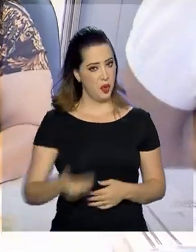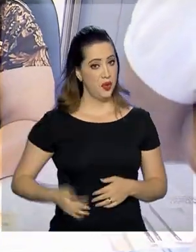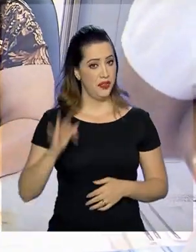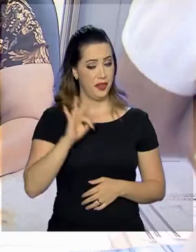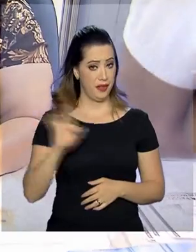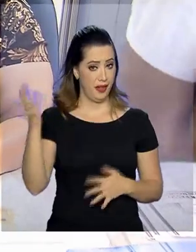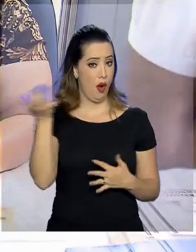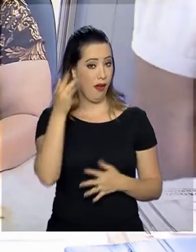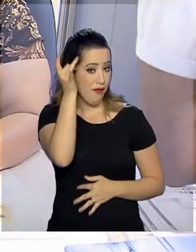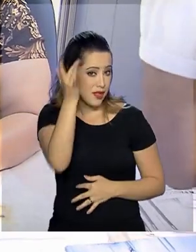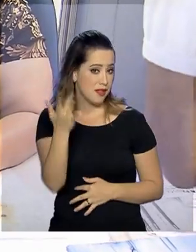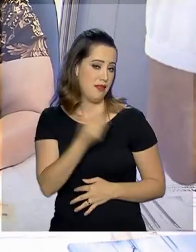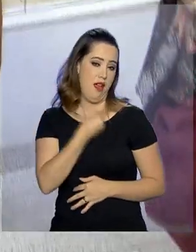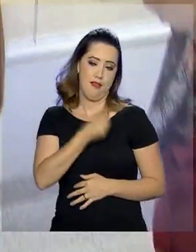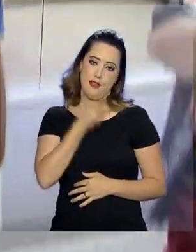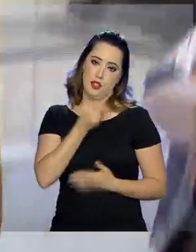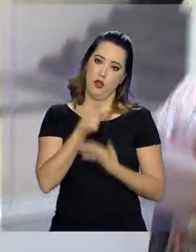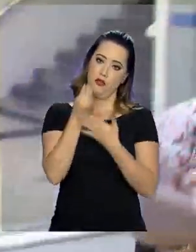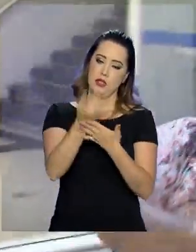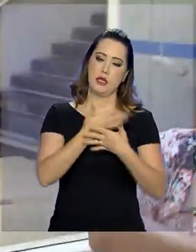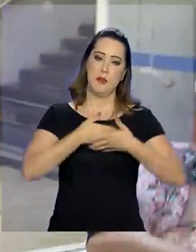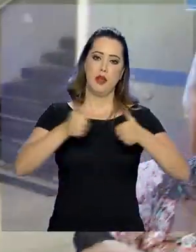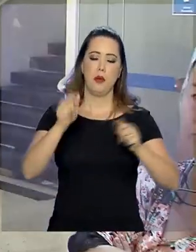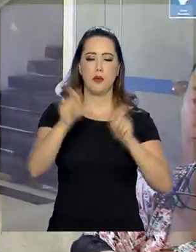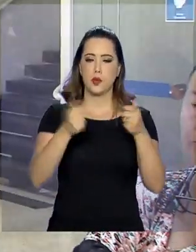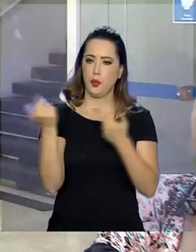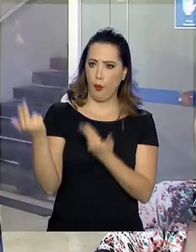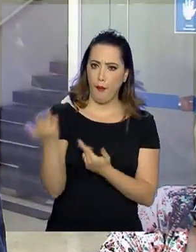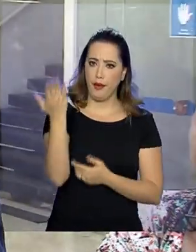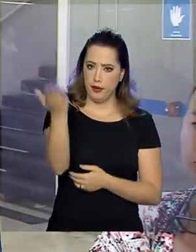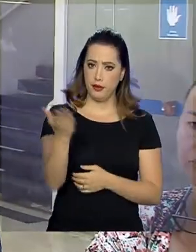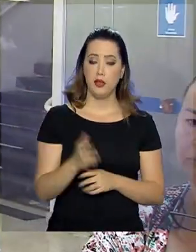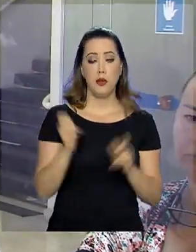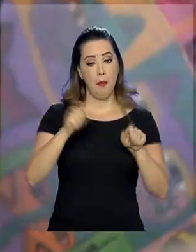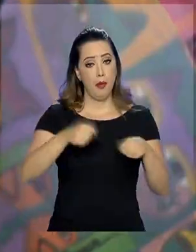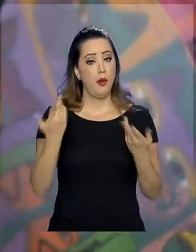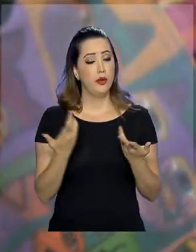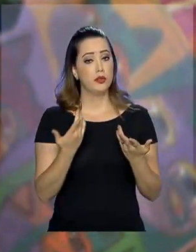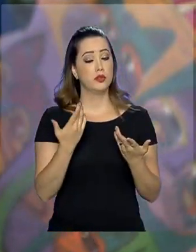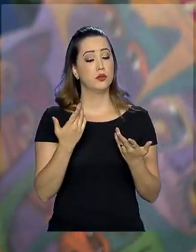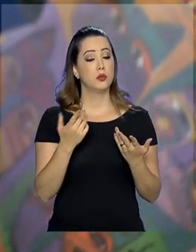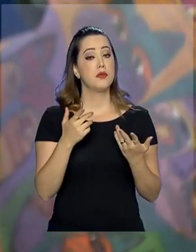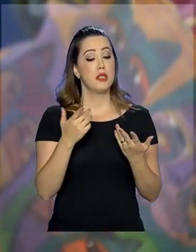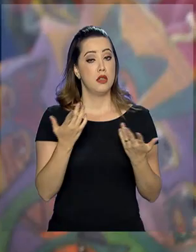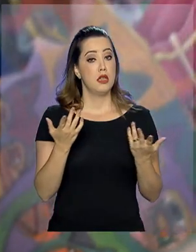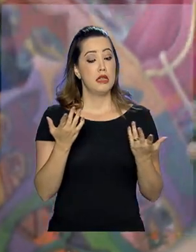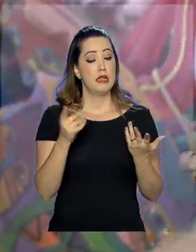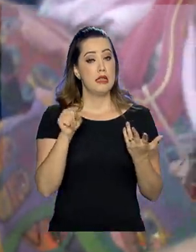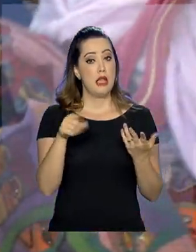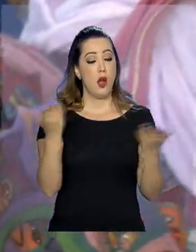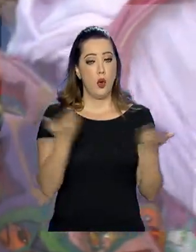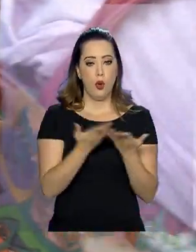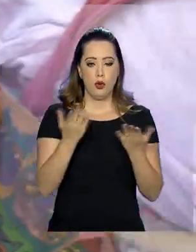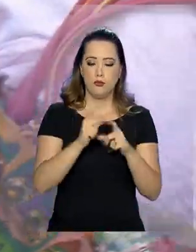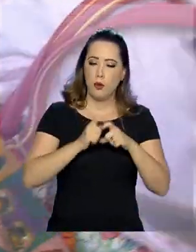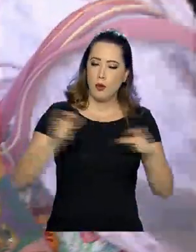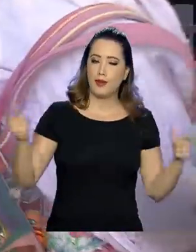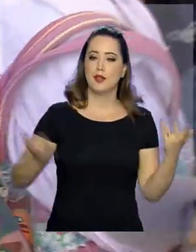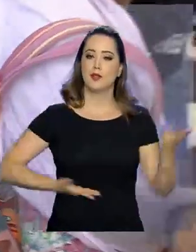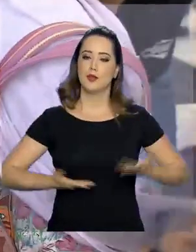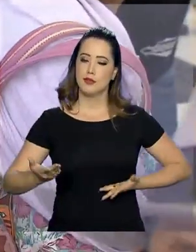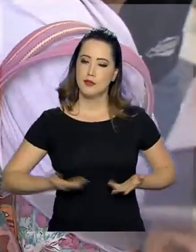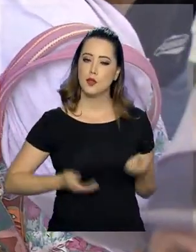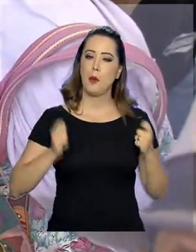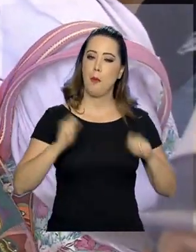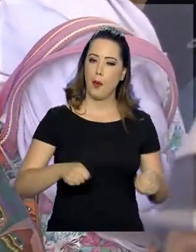oferecer maior comodidade a pessoas como seu Mariano. E para isso, está aumentando as opções de serviços que podem